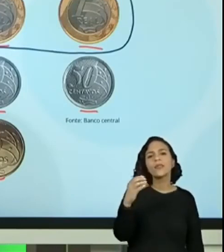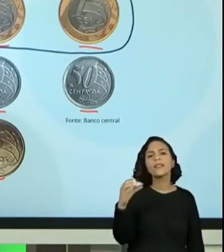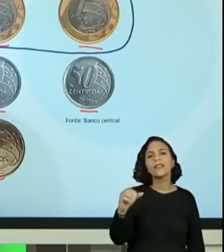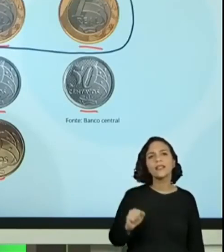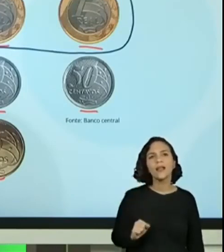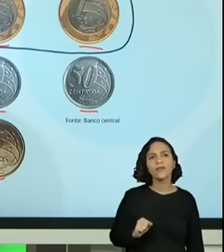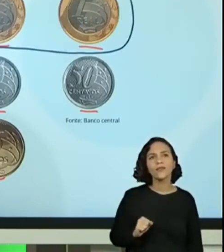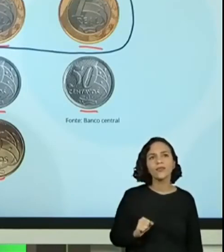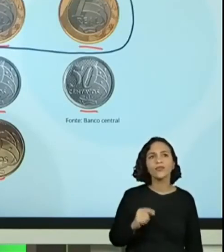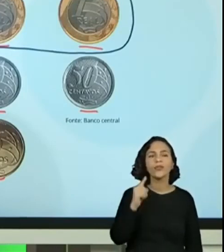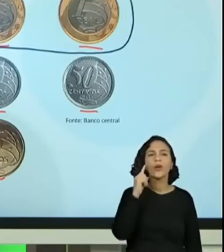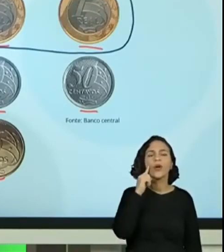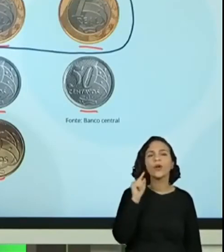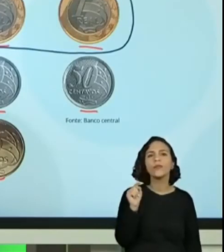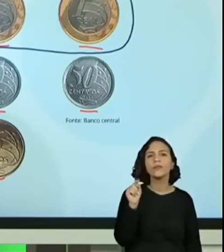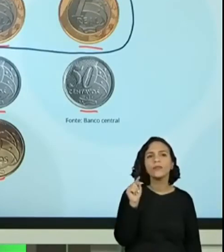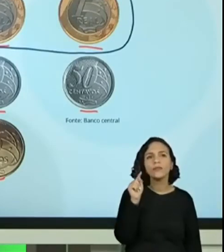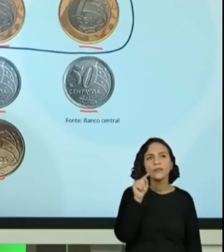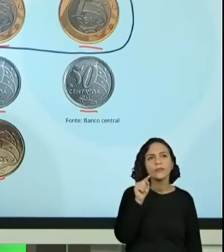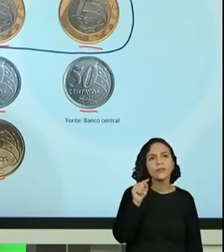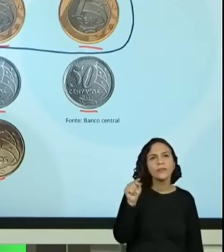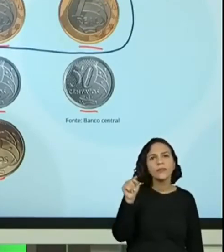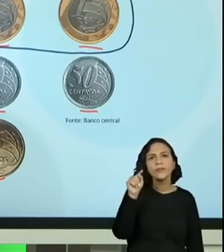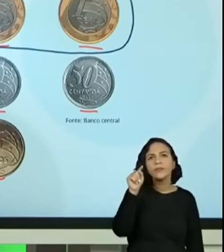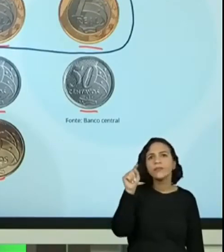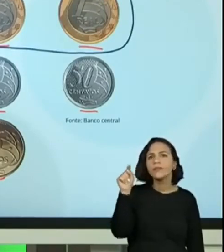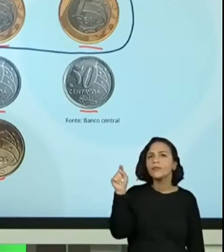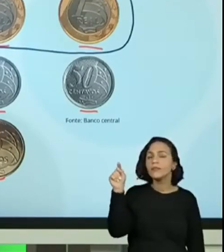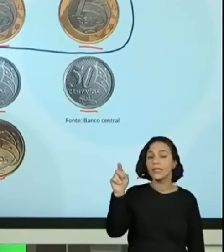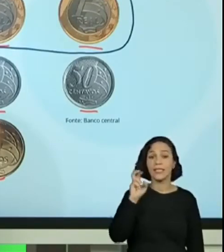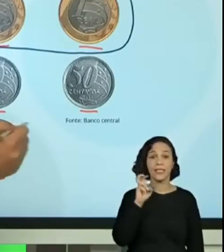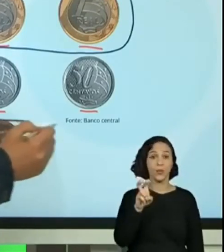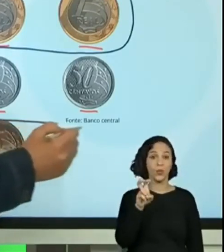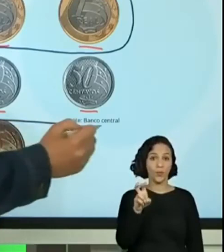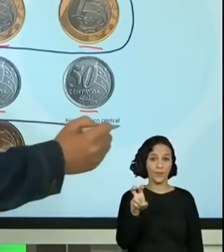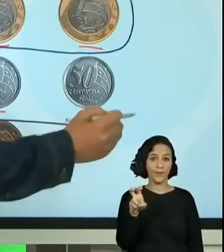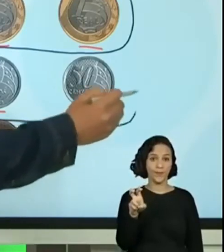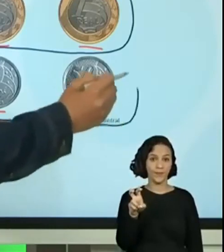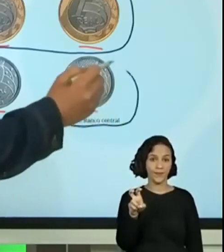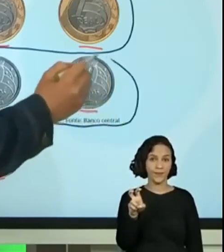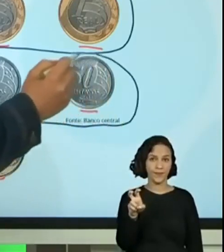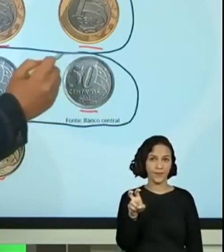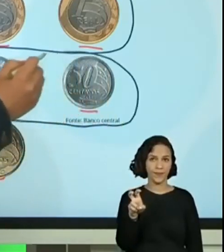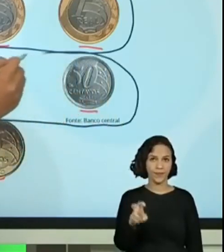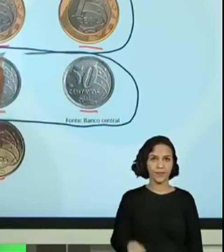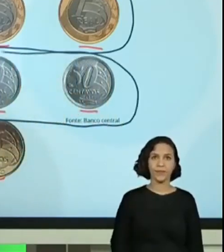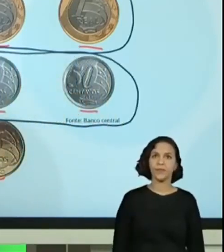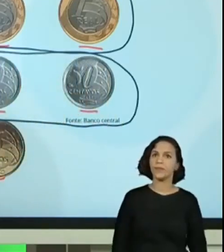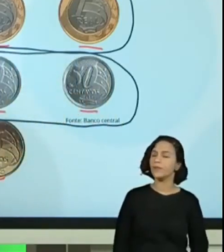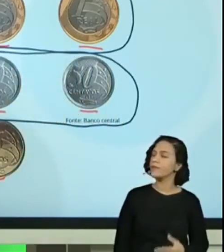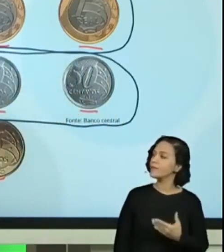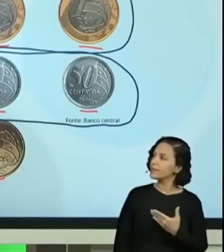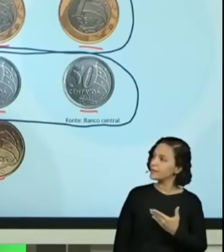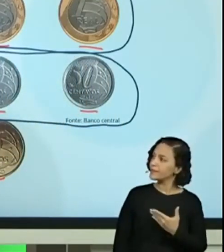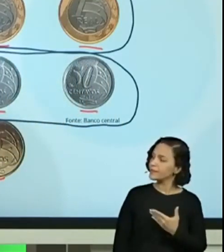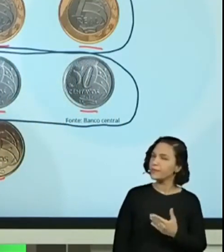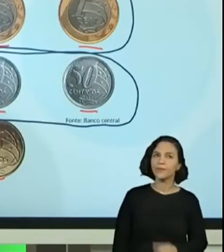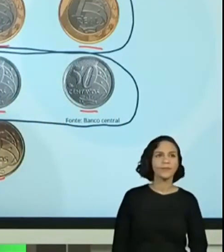moedas de cinquenta centavos. Vou circular as de cinquenta centavos para vocês verem só as de cinquenta centavos.